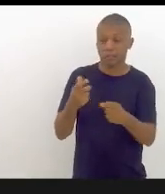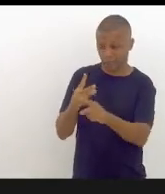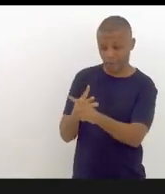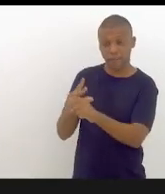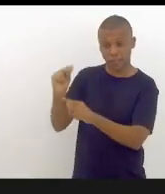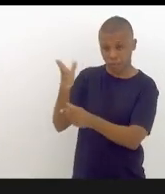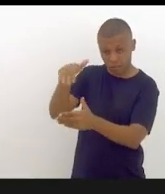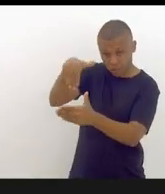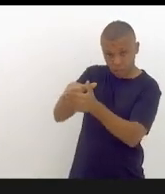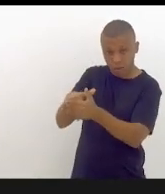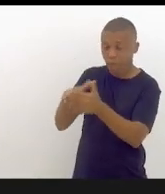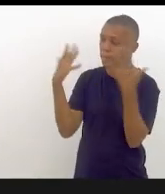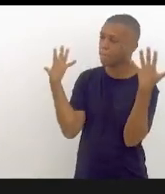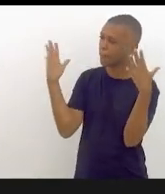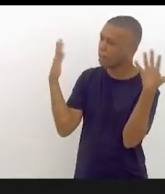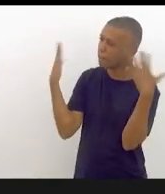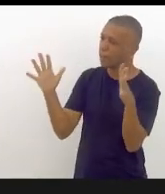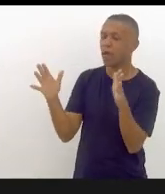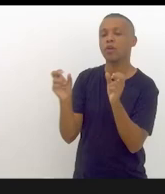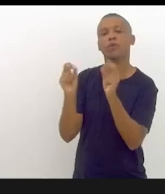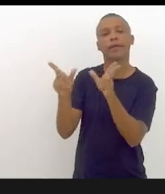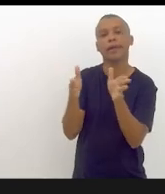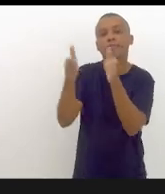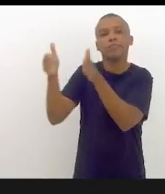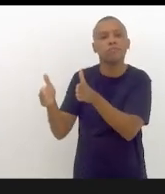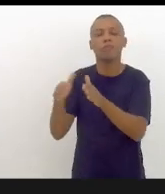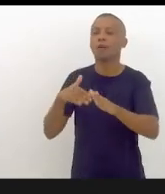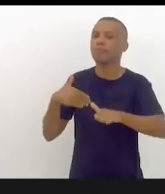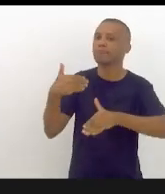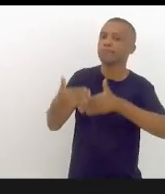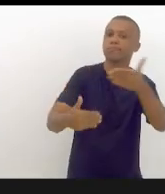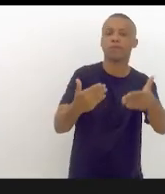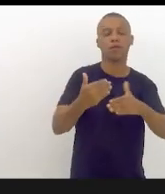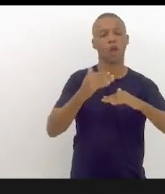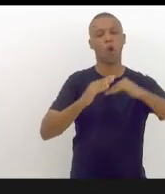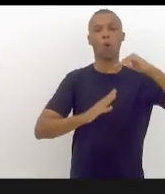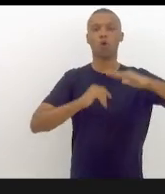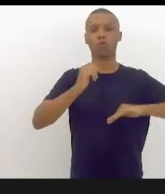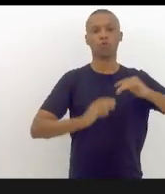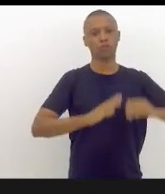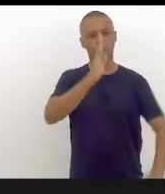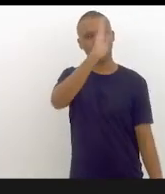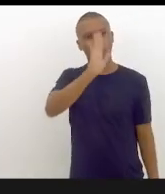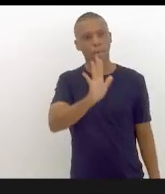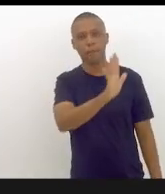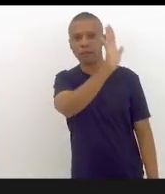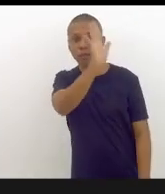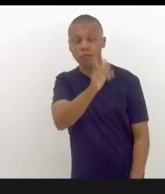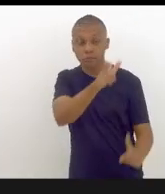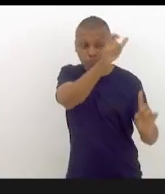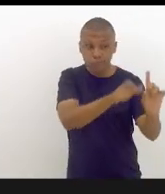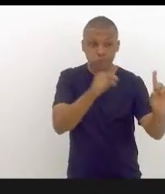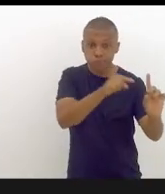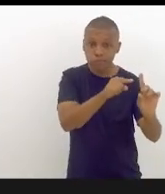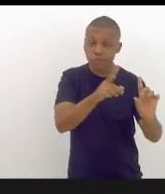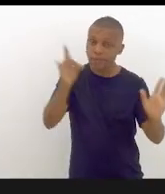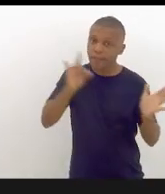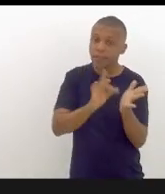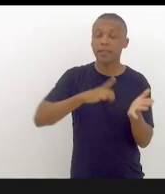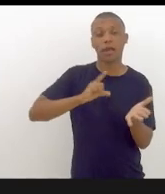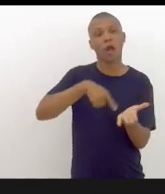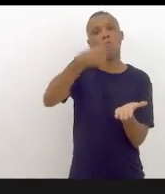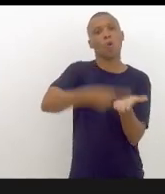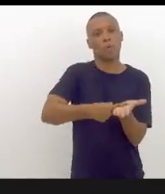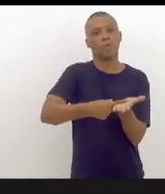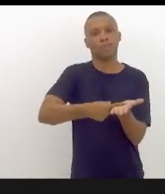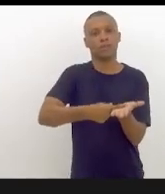e vamos reconstruir o país. A população brasileira precisa de um político realmente envolvido com quem